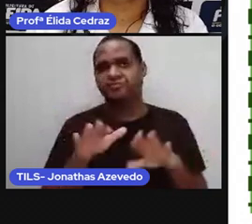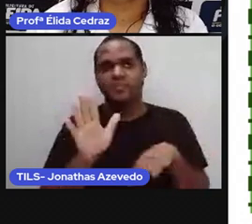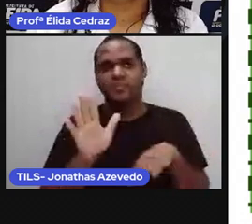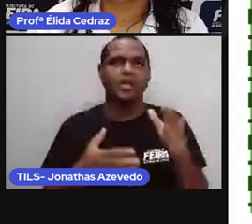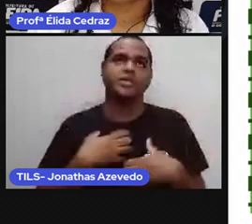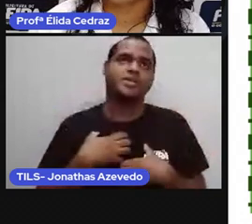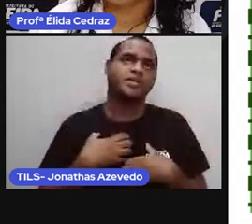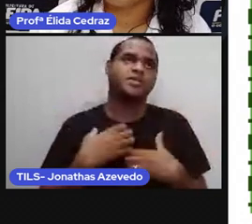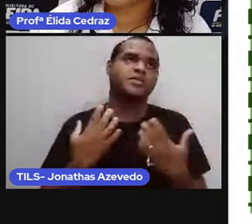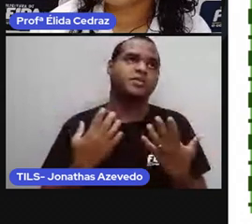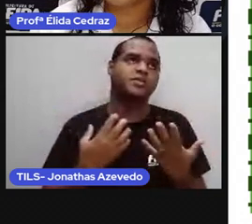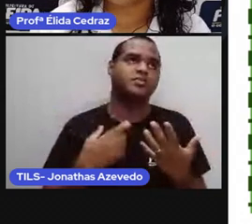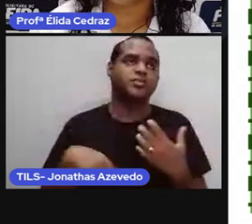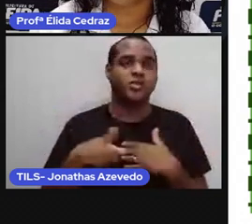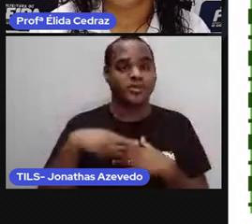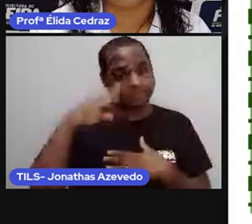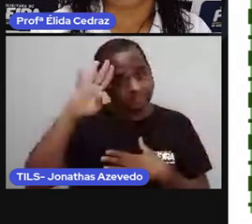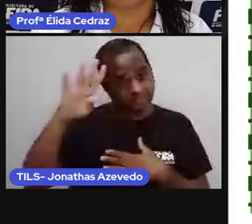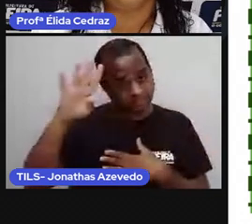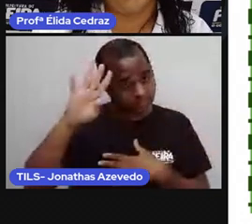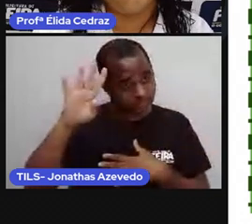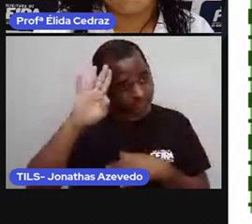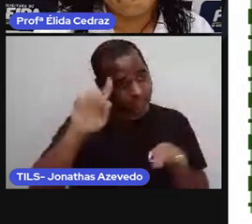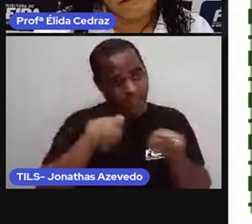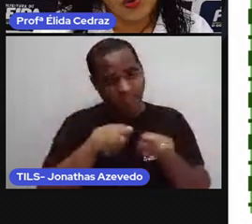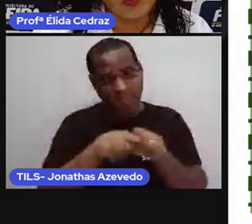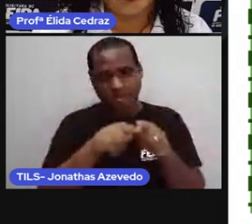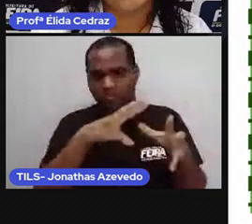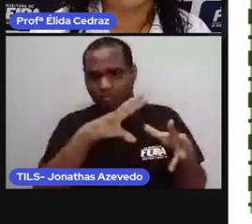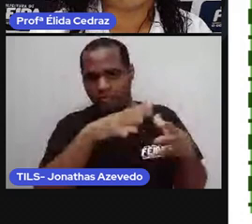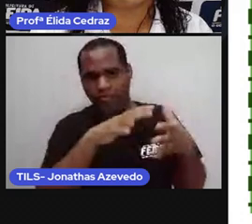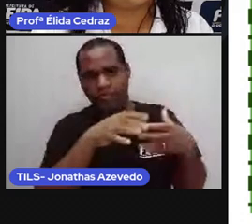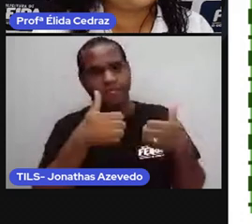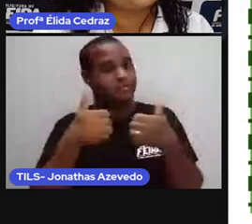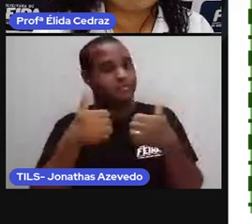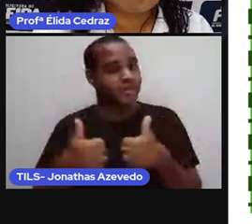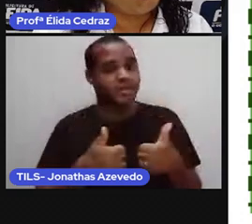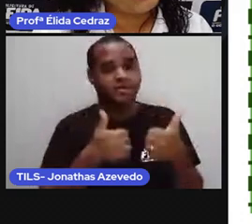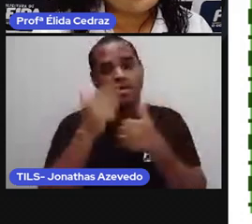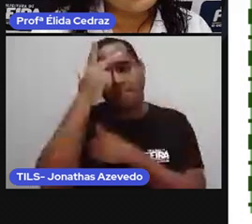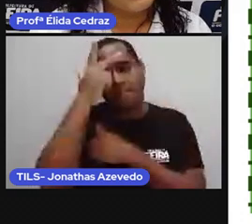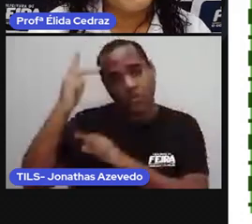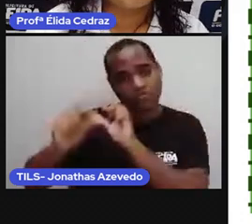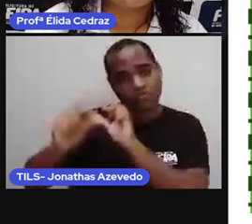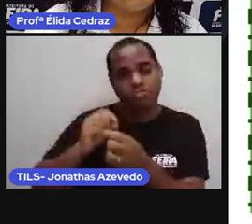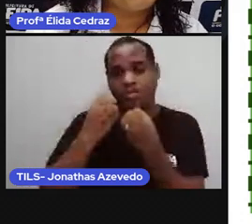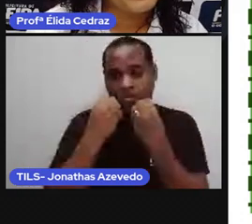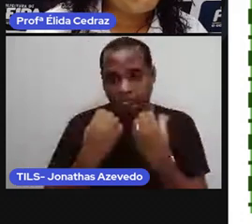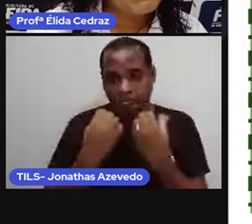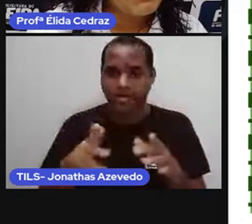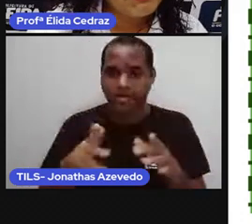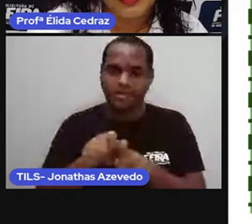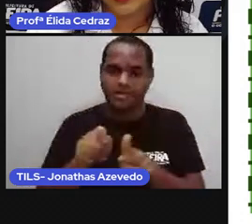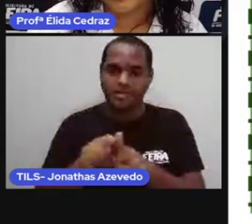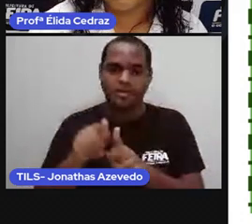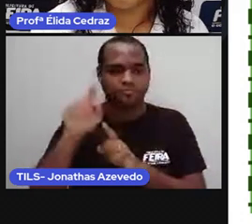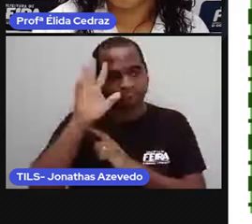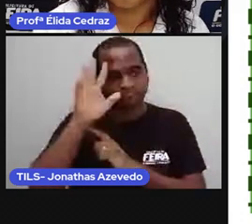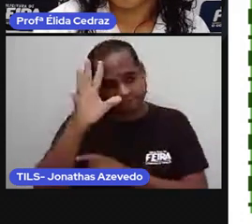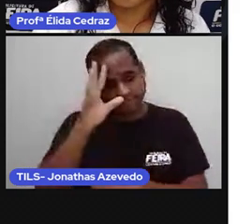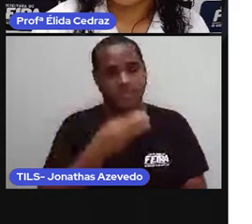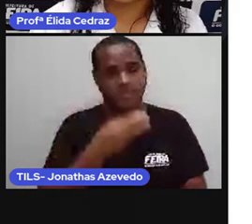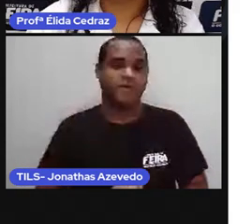ficar imaginando um mundo bom, com pessoas boas e bom para viver.